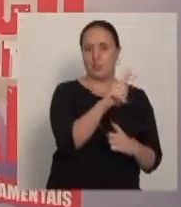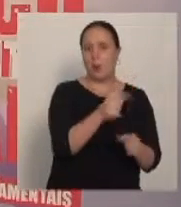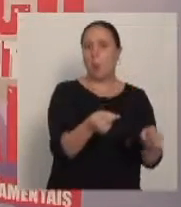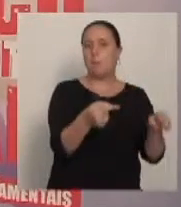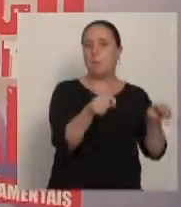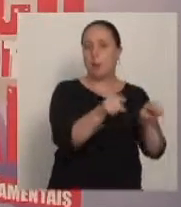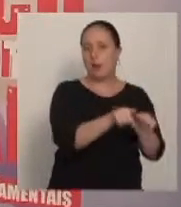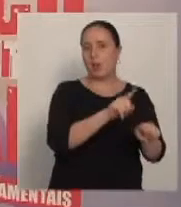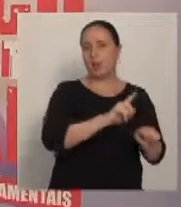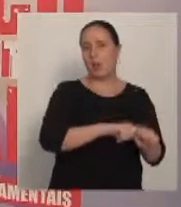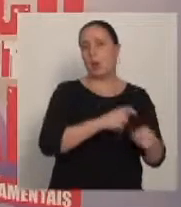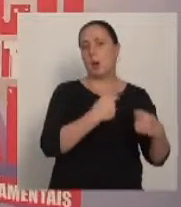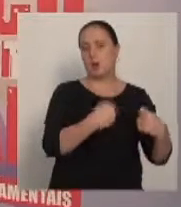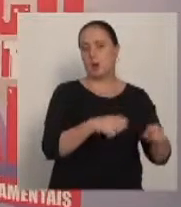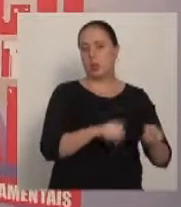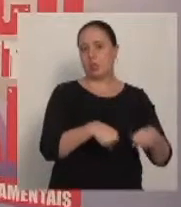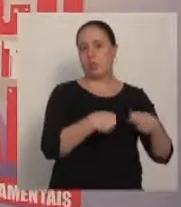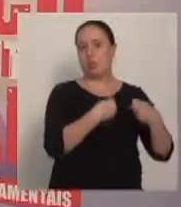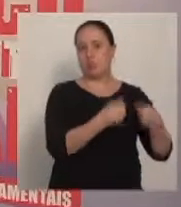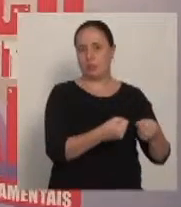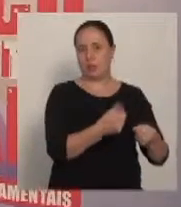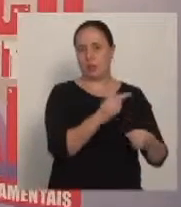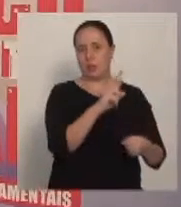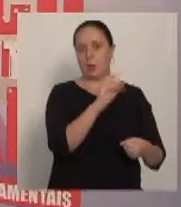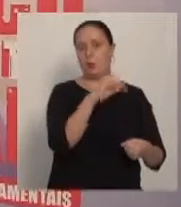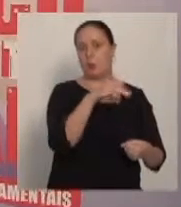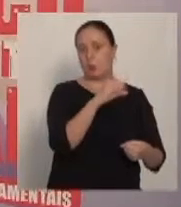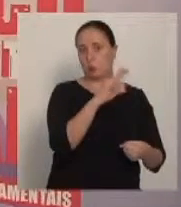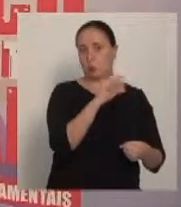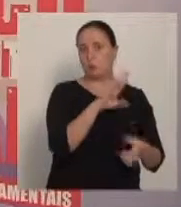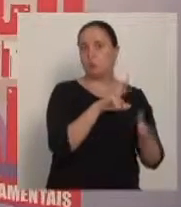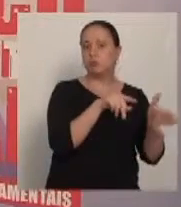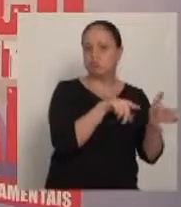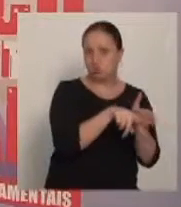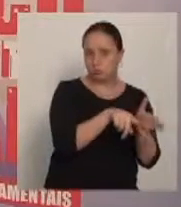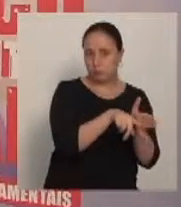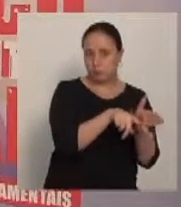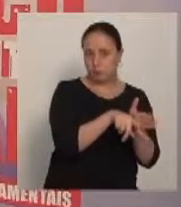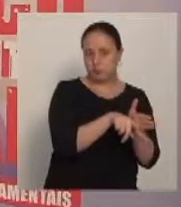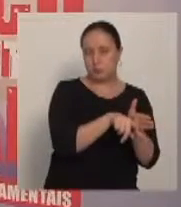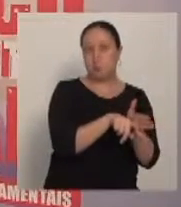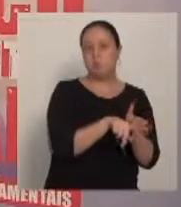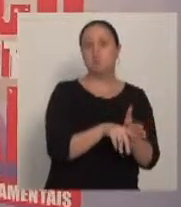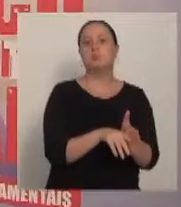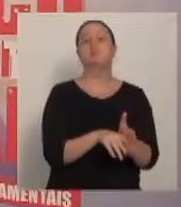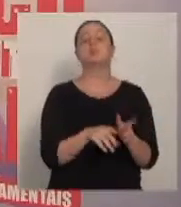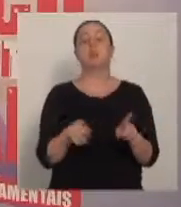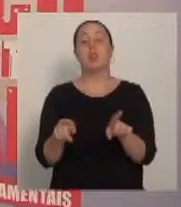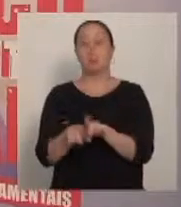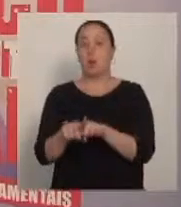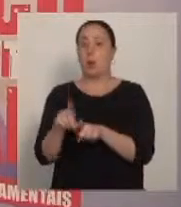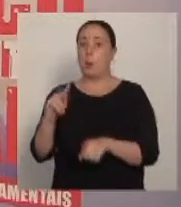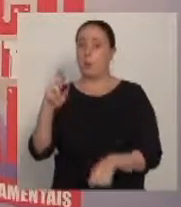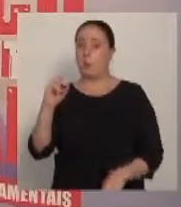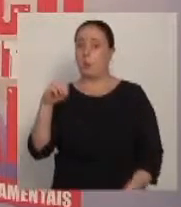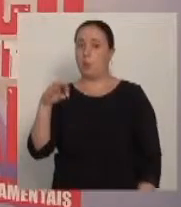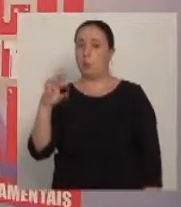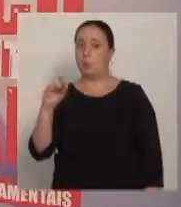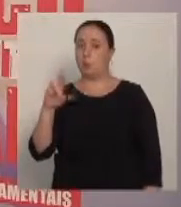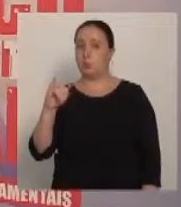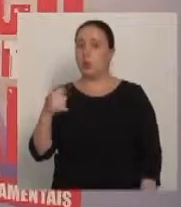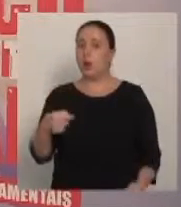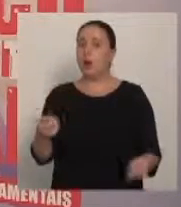resultados. Que ele possa mostrar um resultado de uma